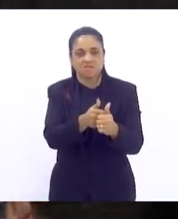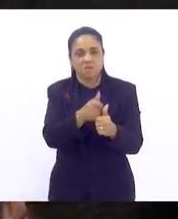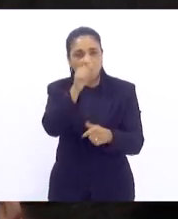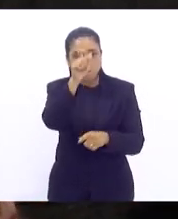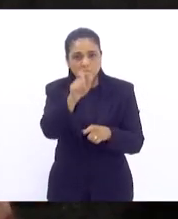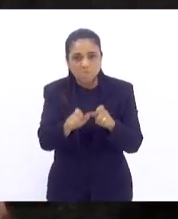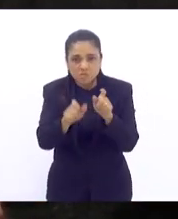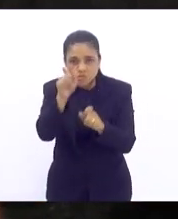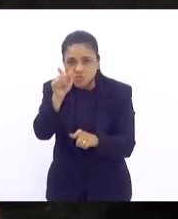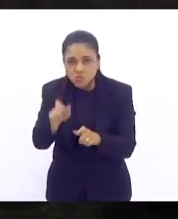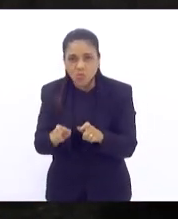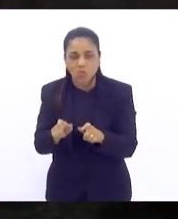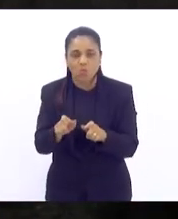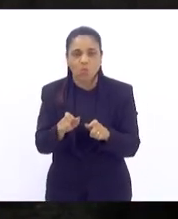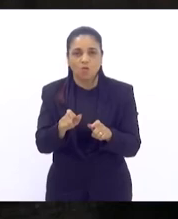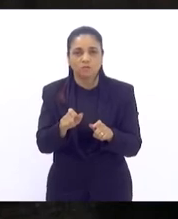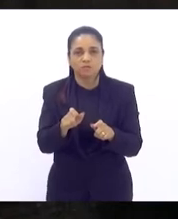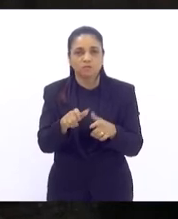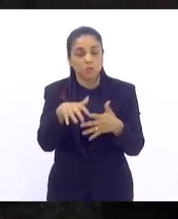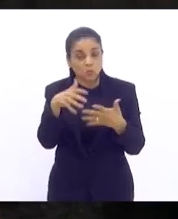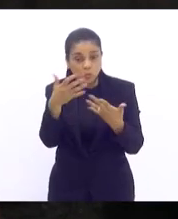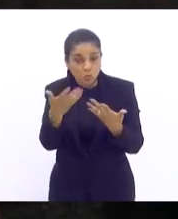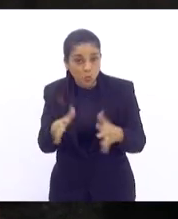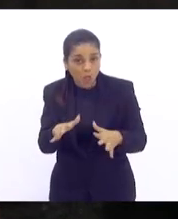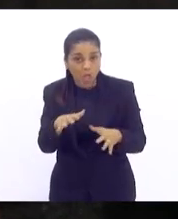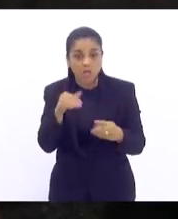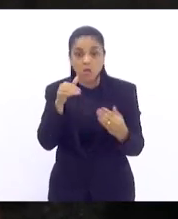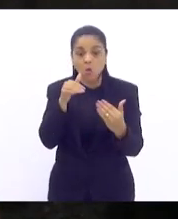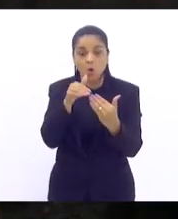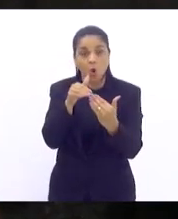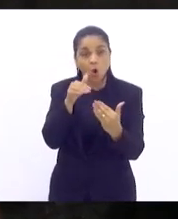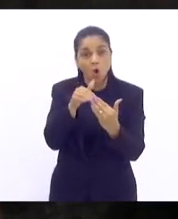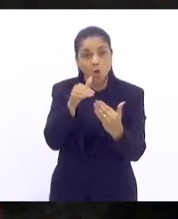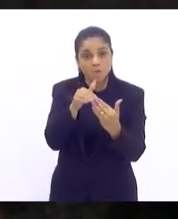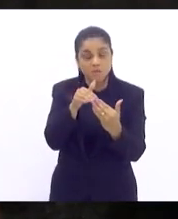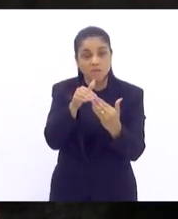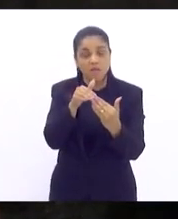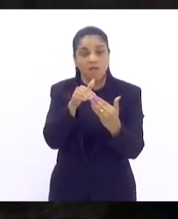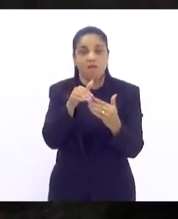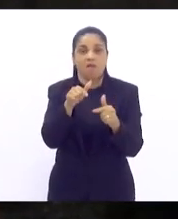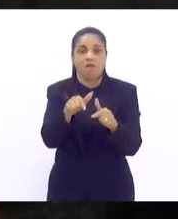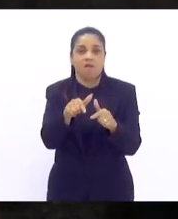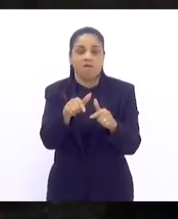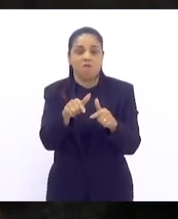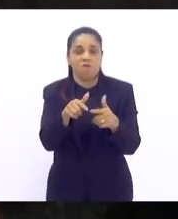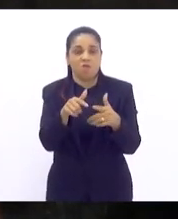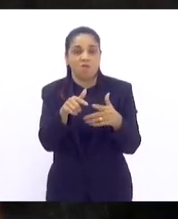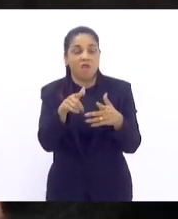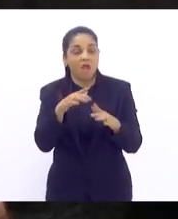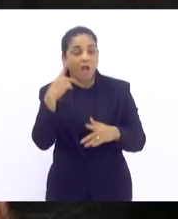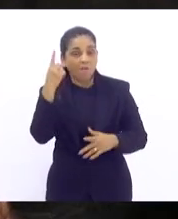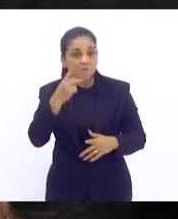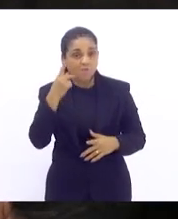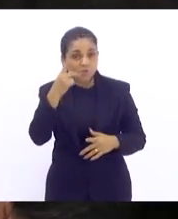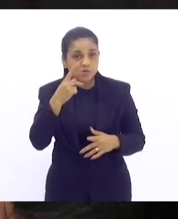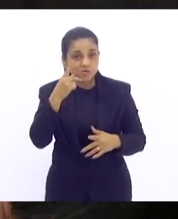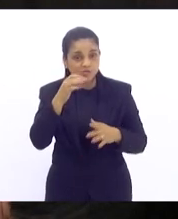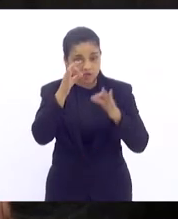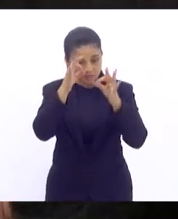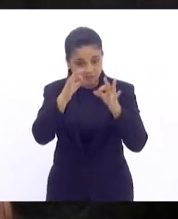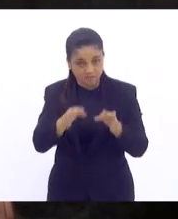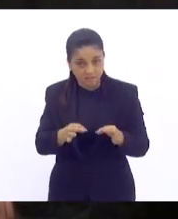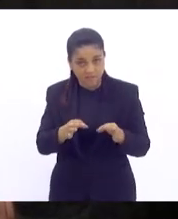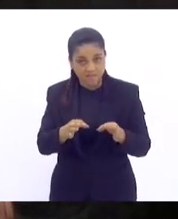pessoas que não querem se adequar ao status quo ou então ao que é politicamente correto